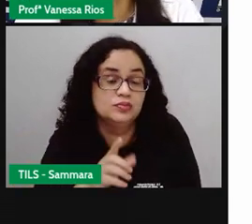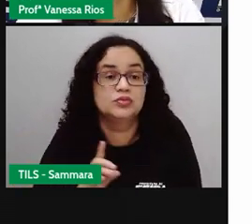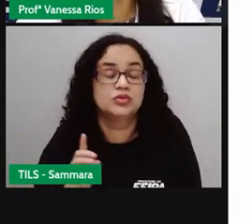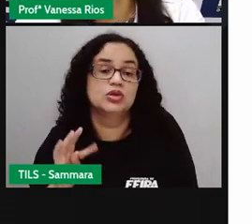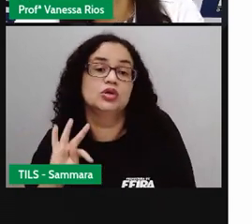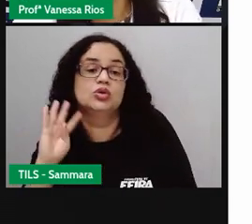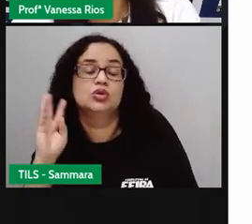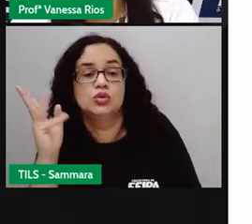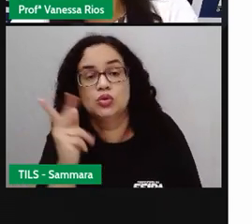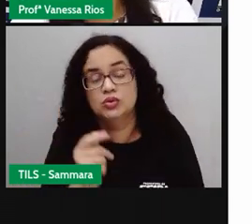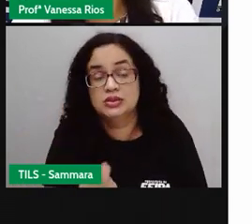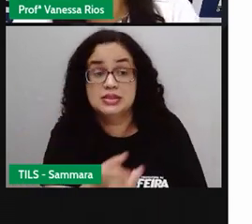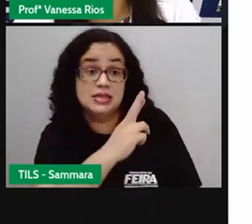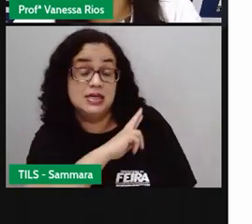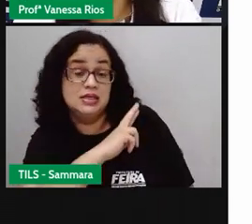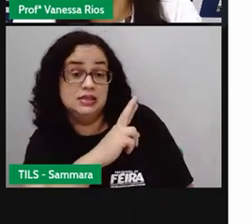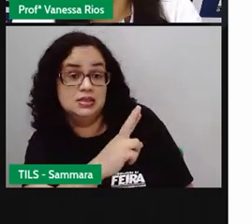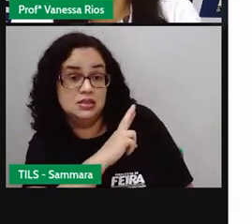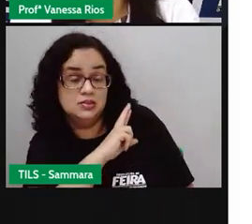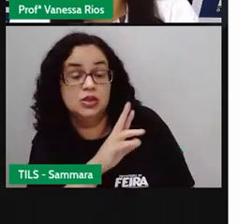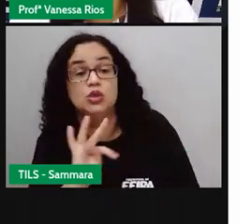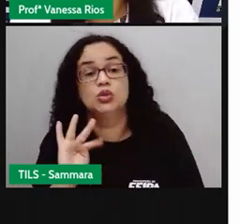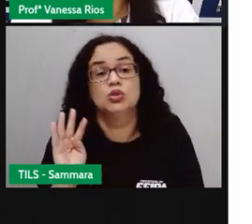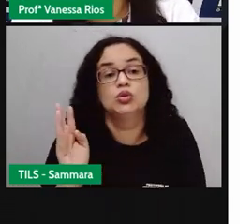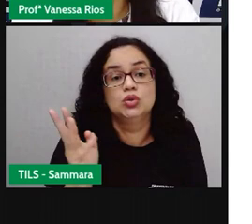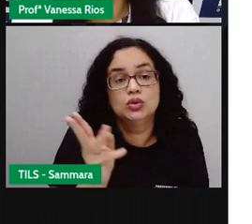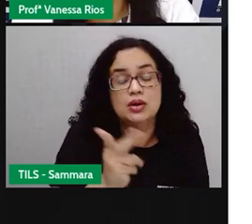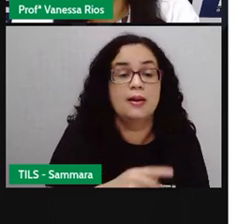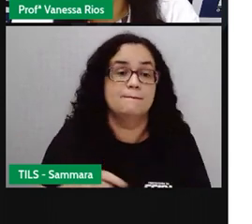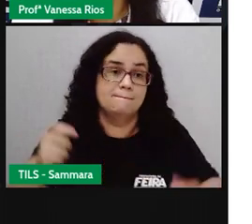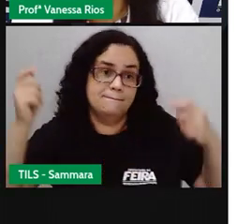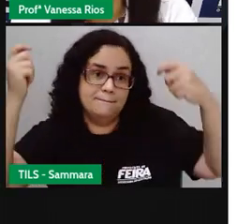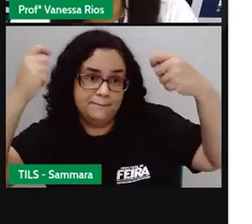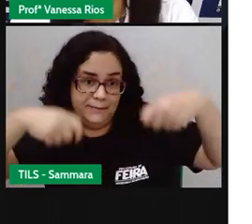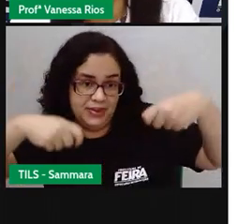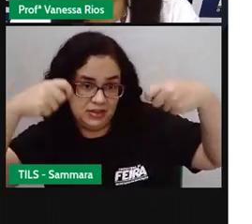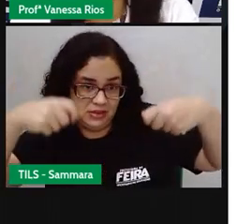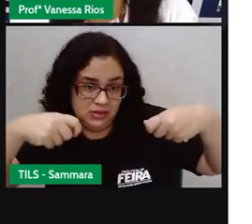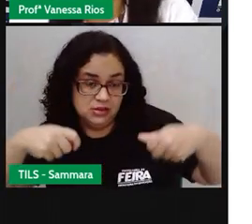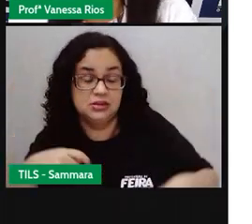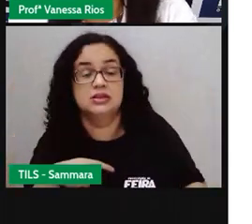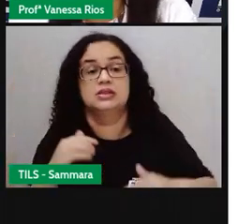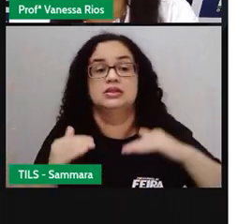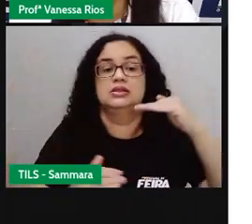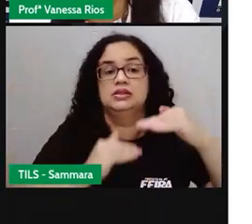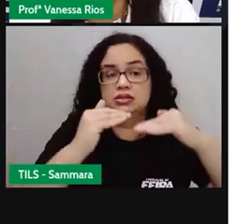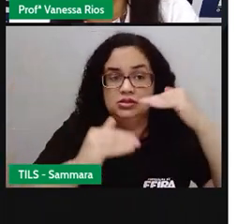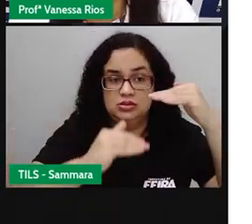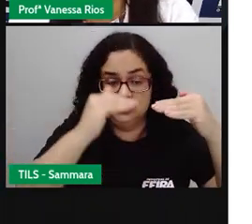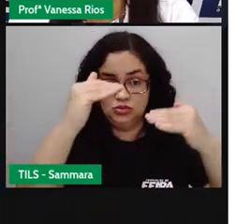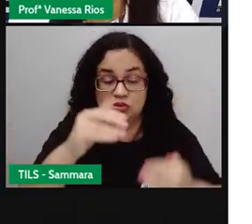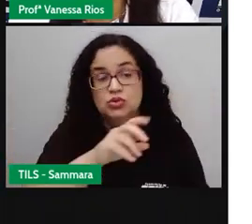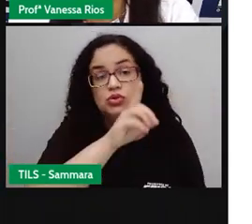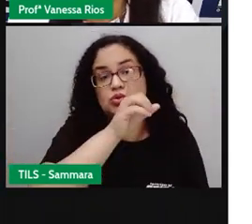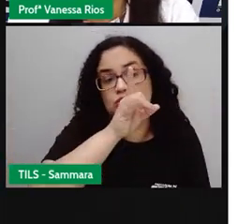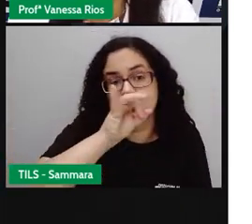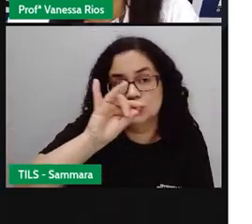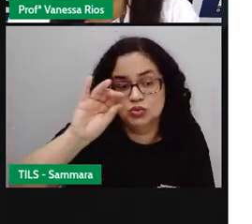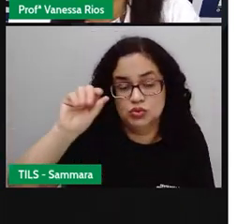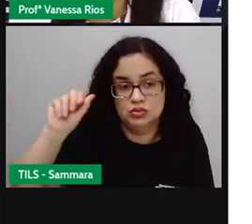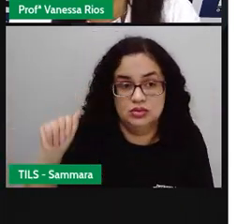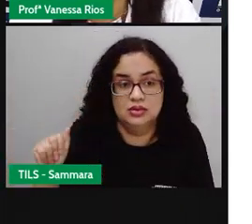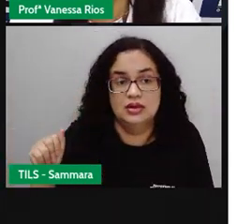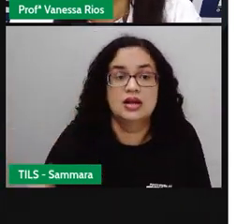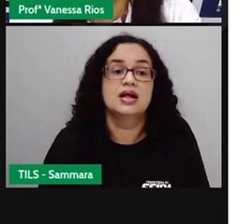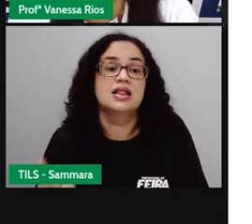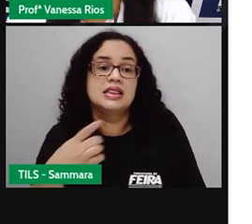todas as responsabilidades, todas as ações que a gente precisaria desenvolver durante o dia. para